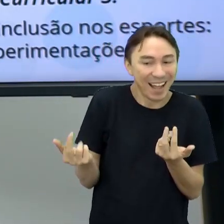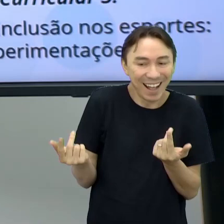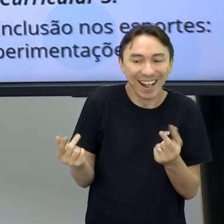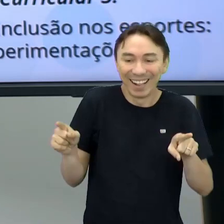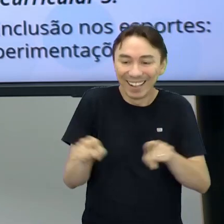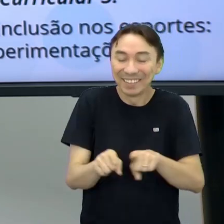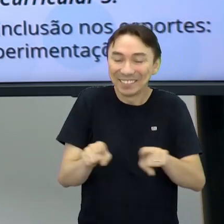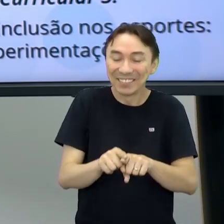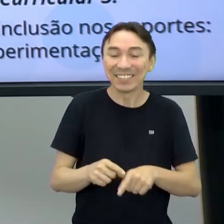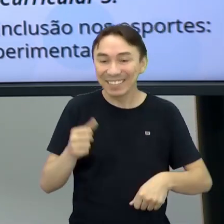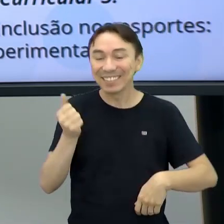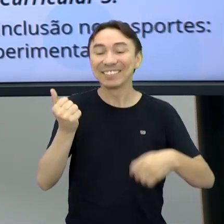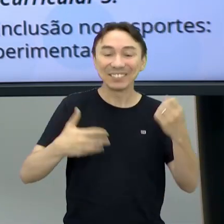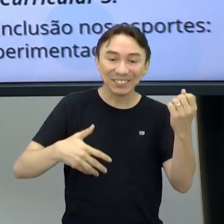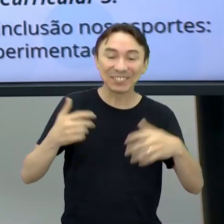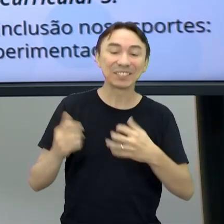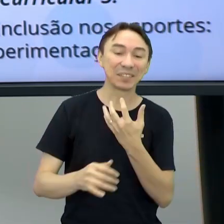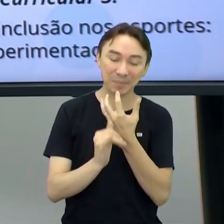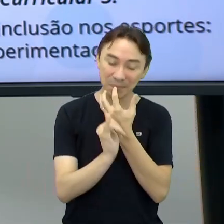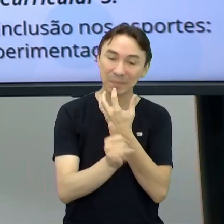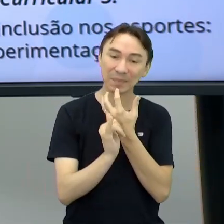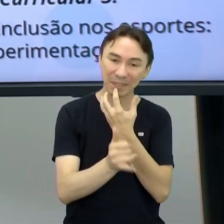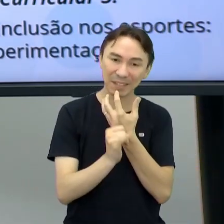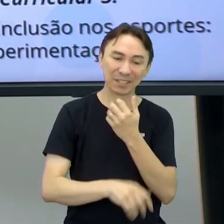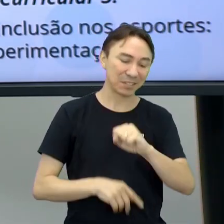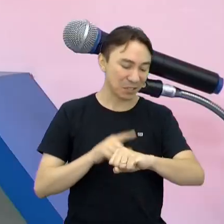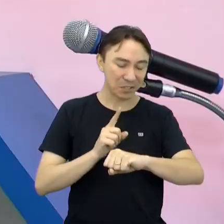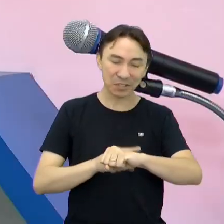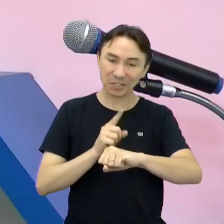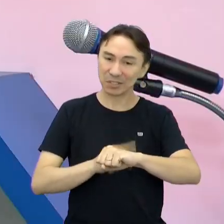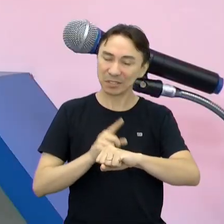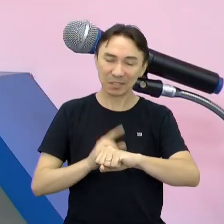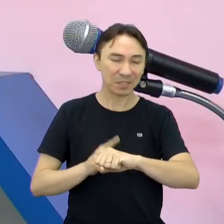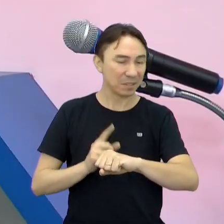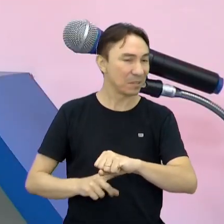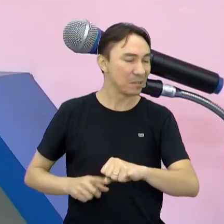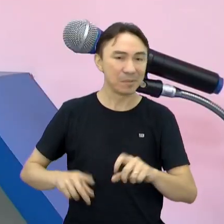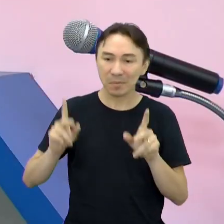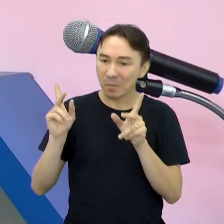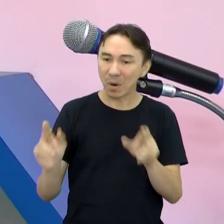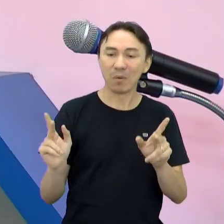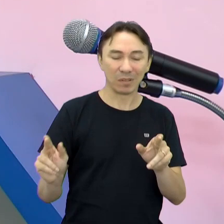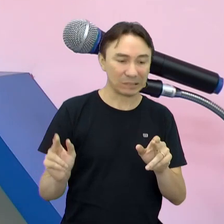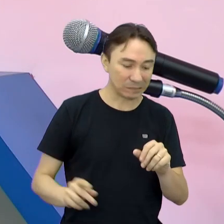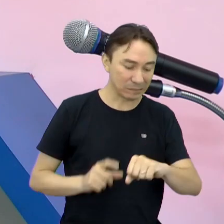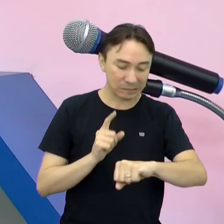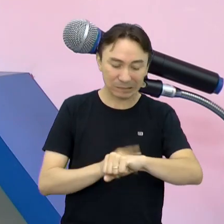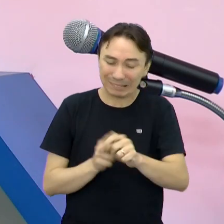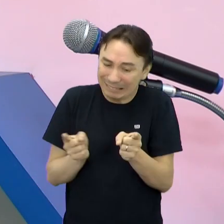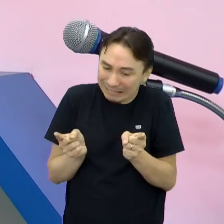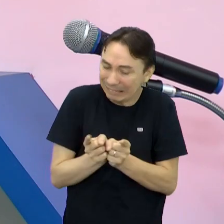E os dois fizeram no mesmo dia Foi apertado o tempo, não é? Foi, foi, foi apertado Mas assim,